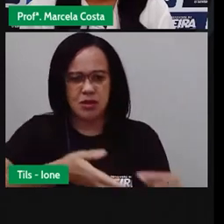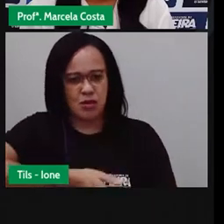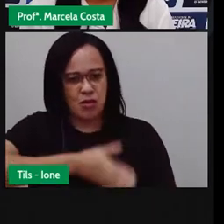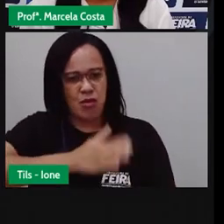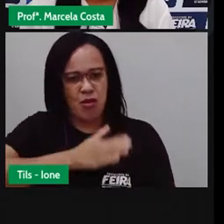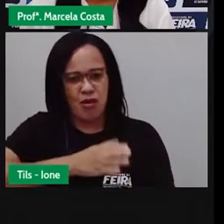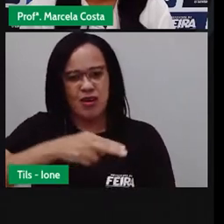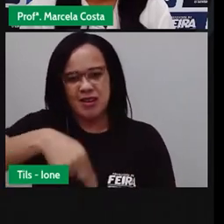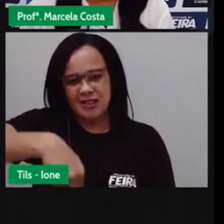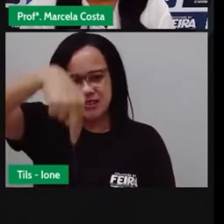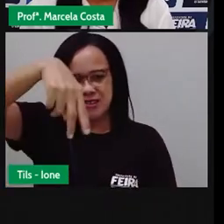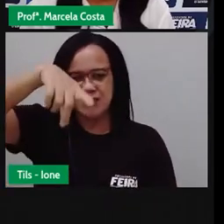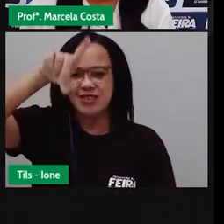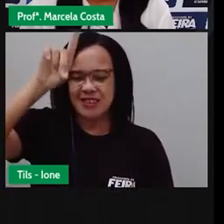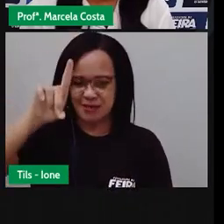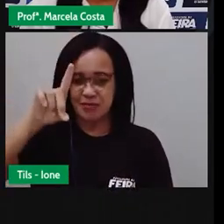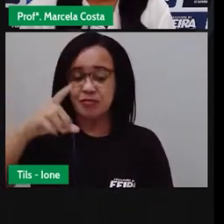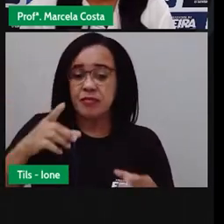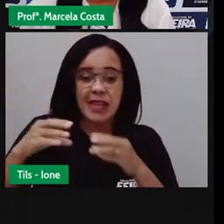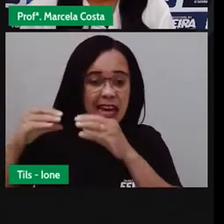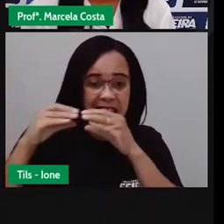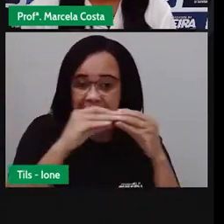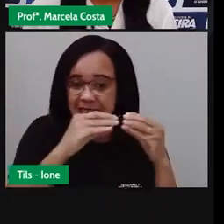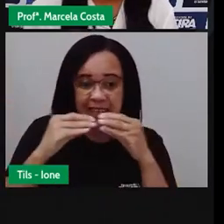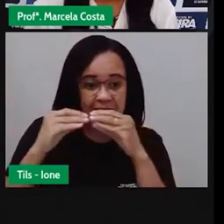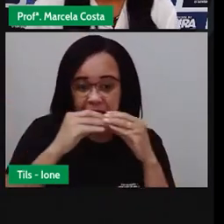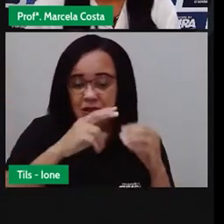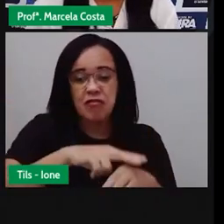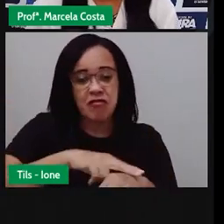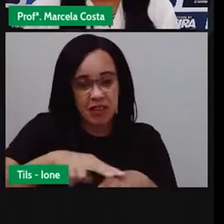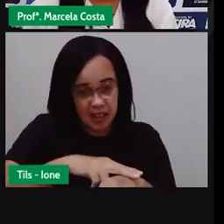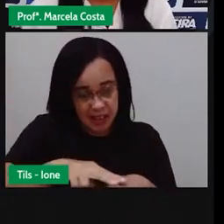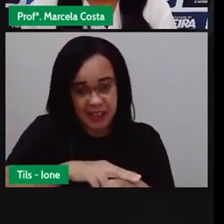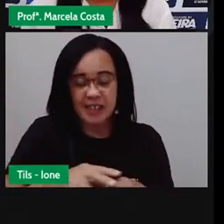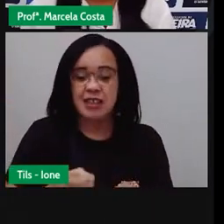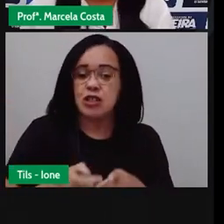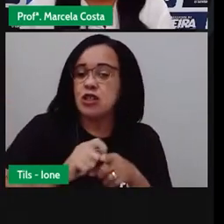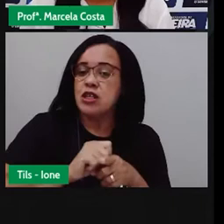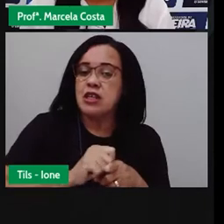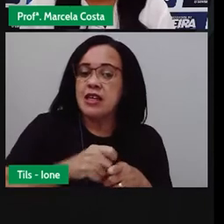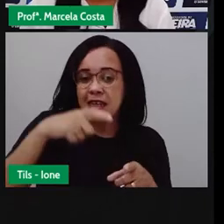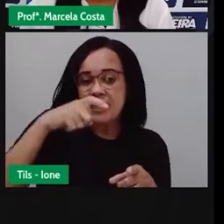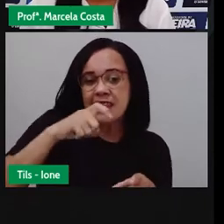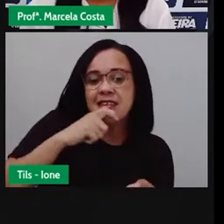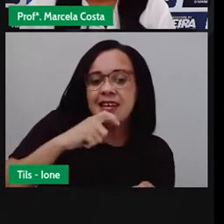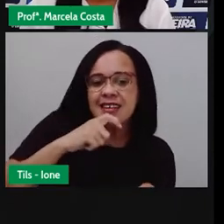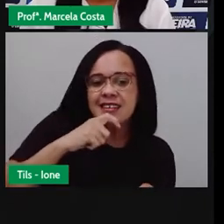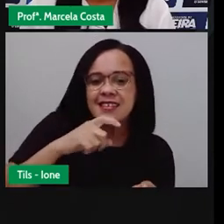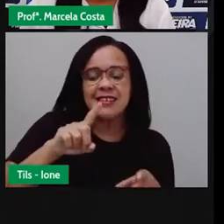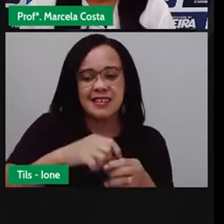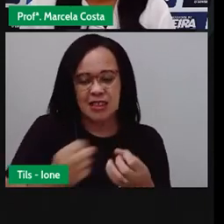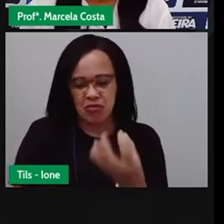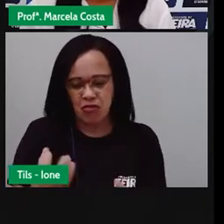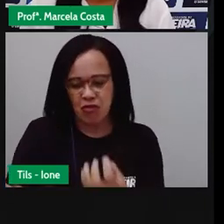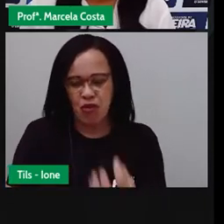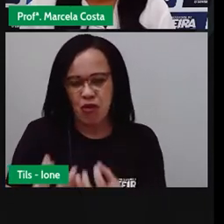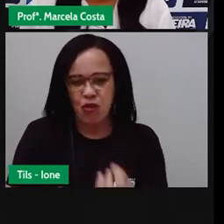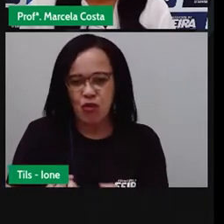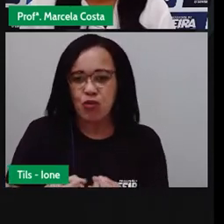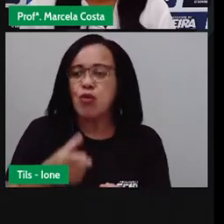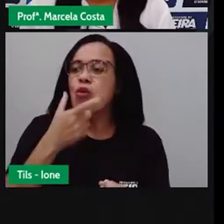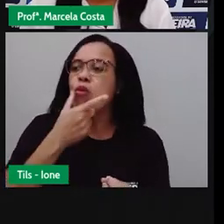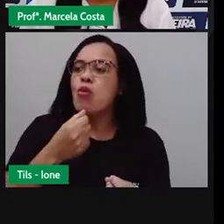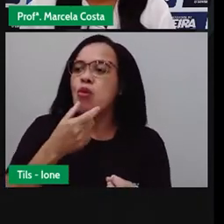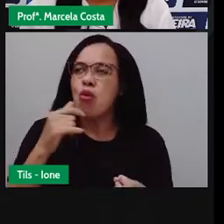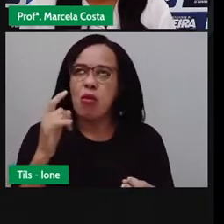Tem milho verde cozido, castanha feita na brasa. Noitando a minha casa, um bebo vé estendido. Na outra